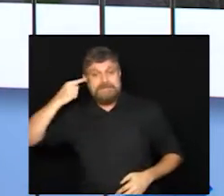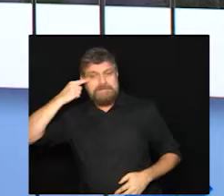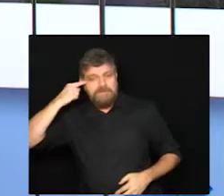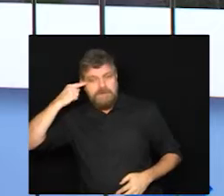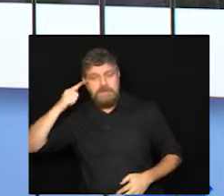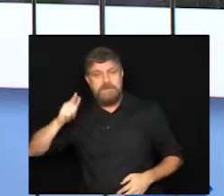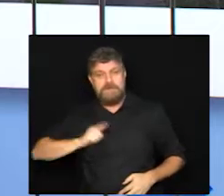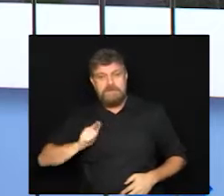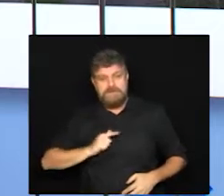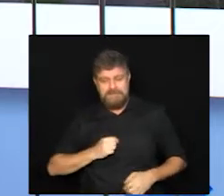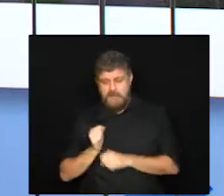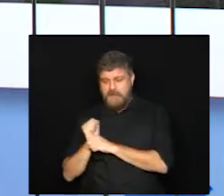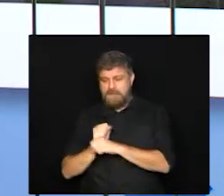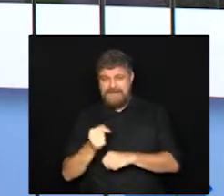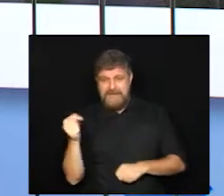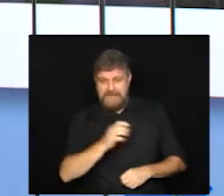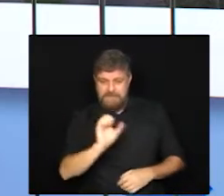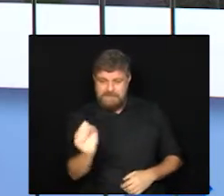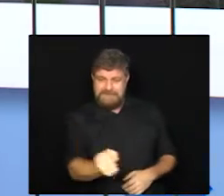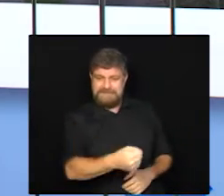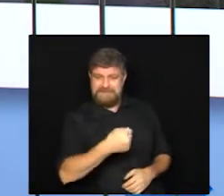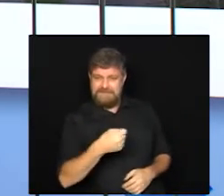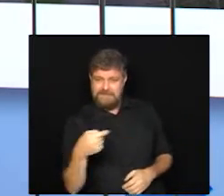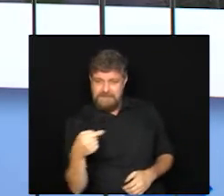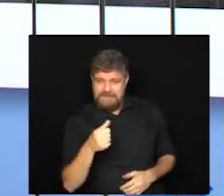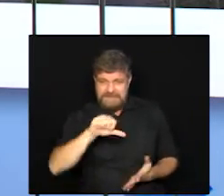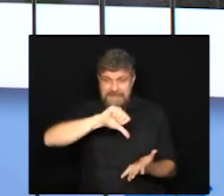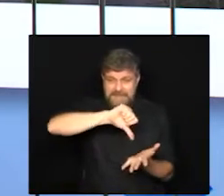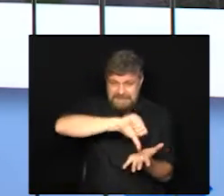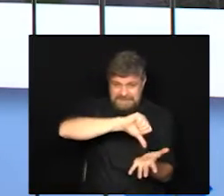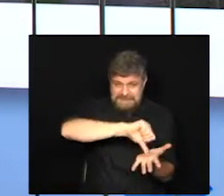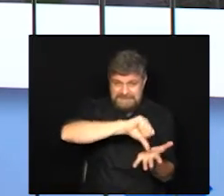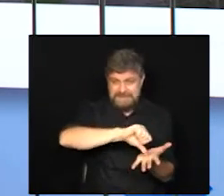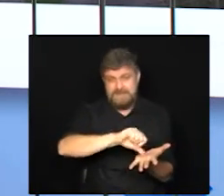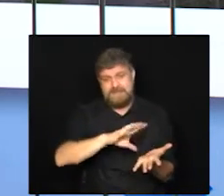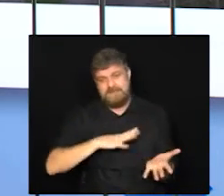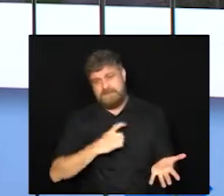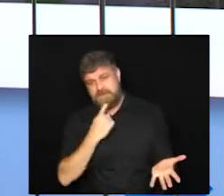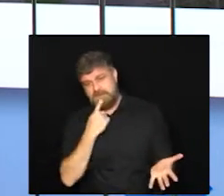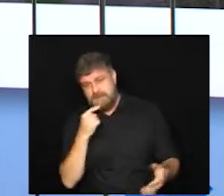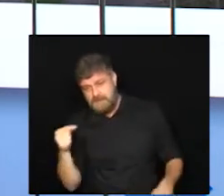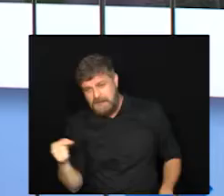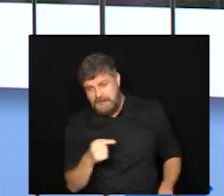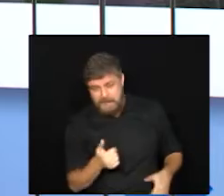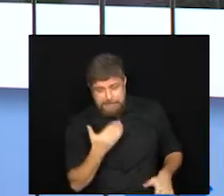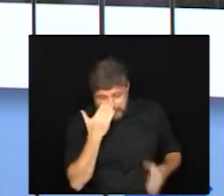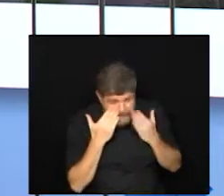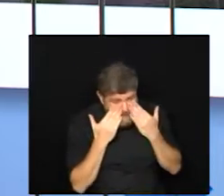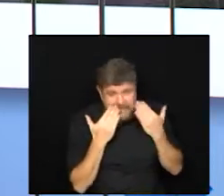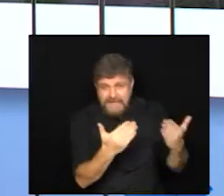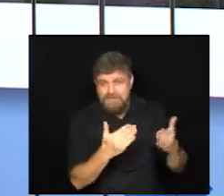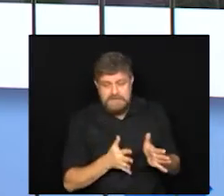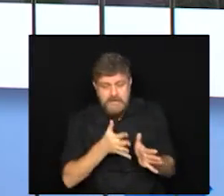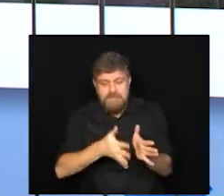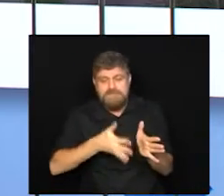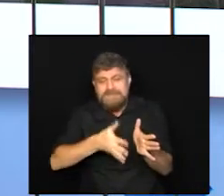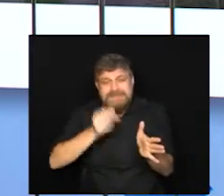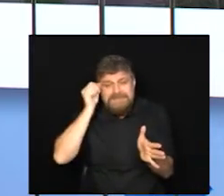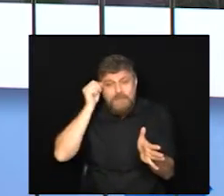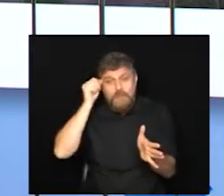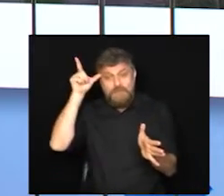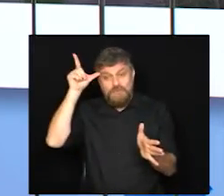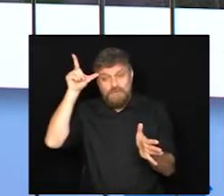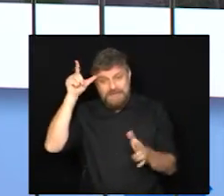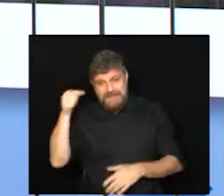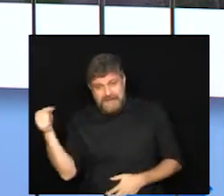durante muitos anos uma cervejaria aqui em Campinas, fica no centro da cidade, e fica bem em frente ali à Estação Cultura,